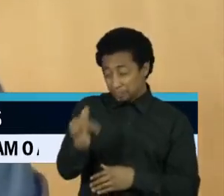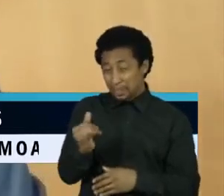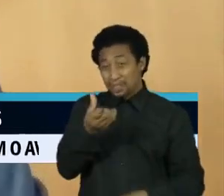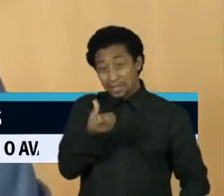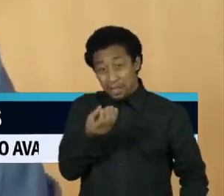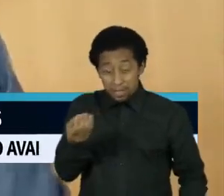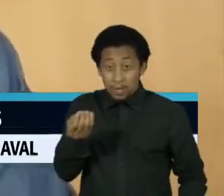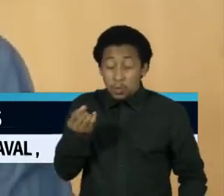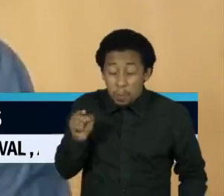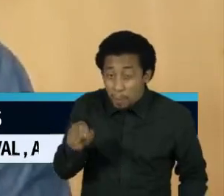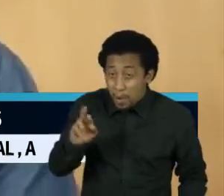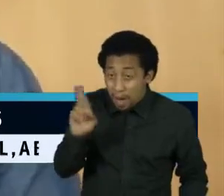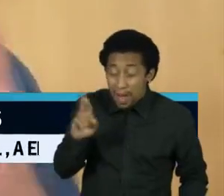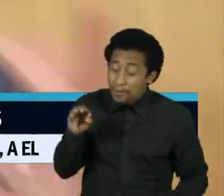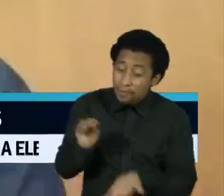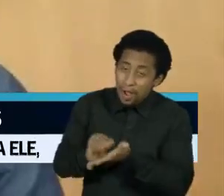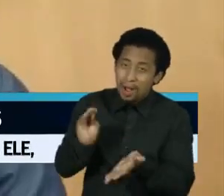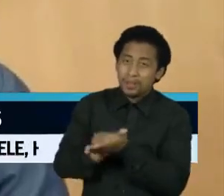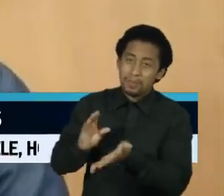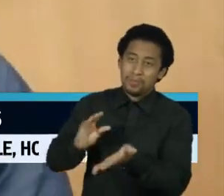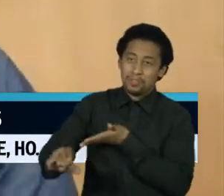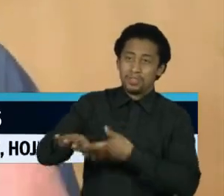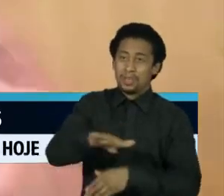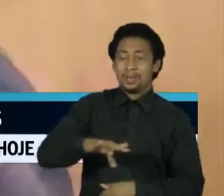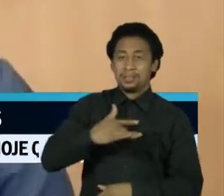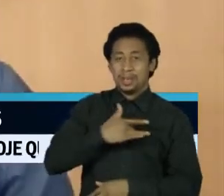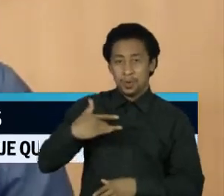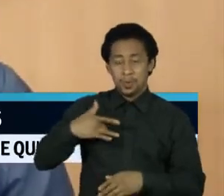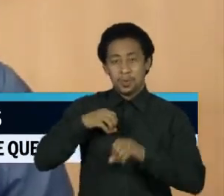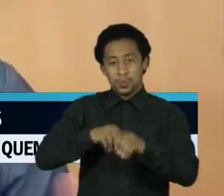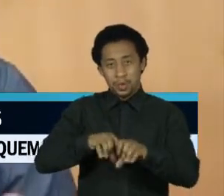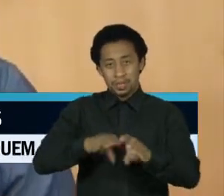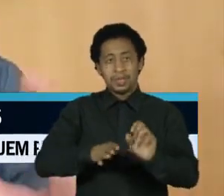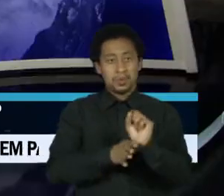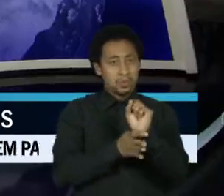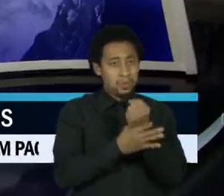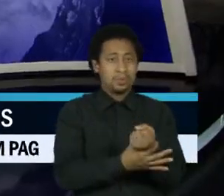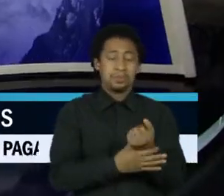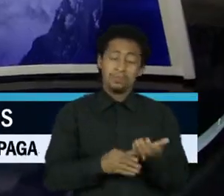políticas públicas de saúde, educação, segurança.